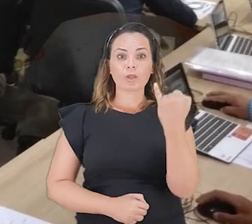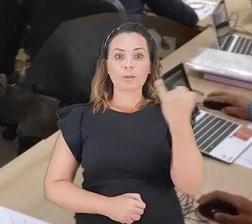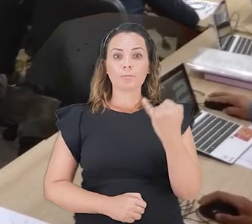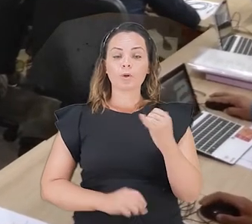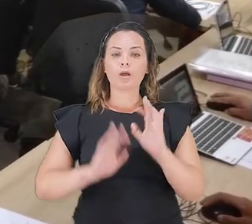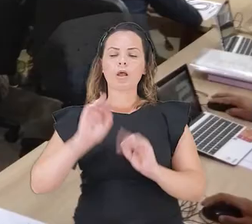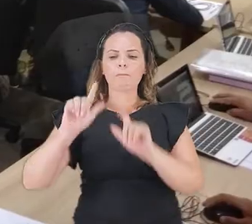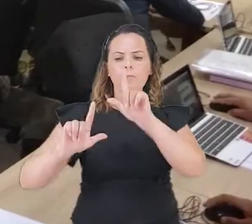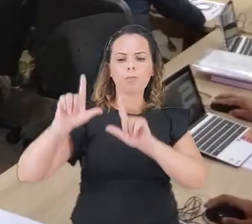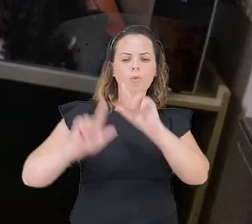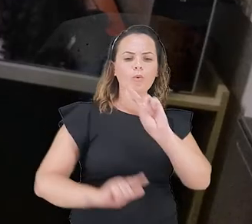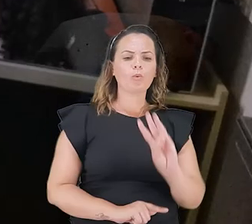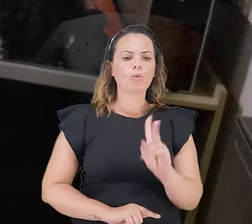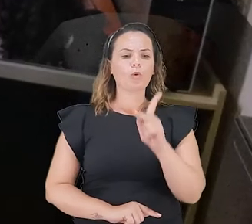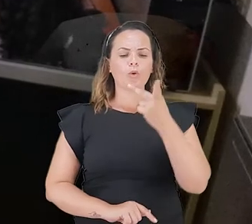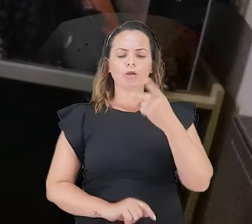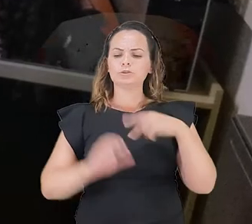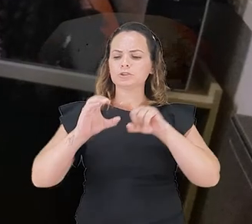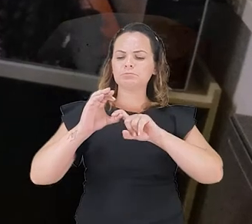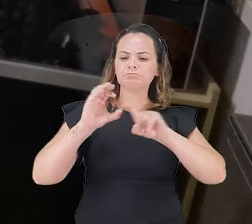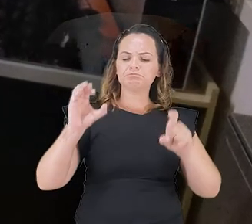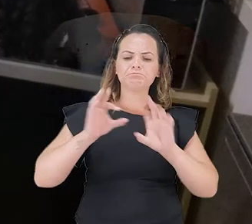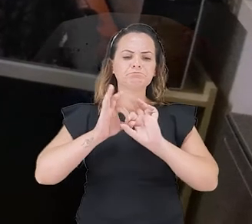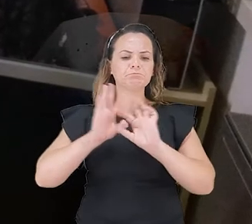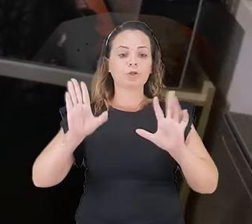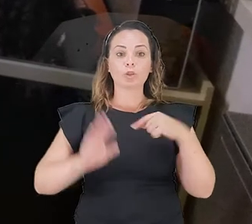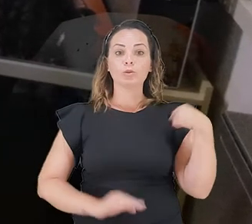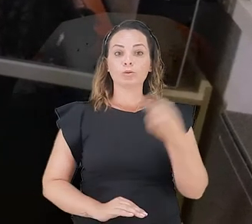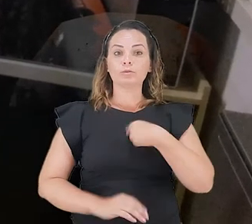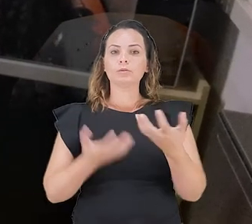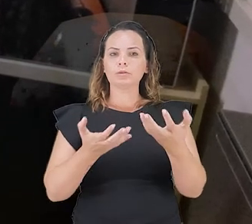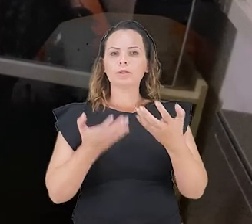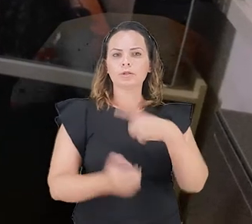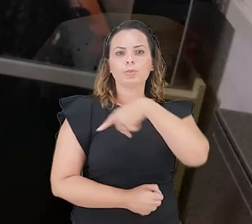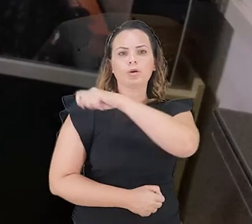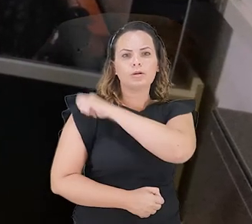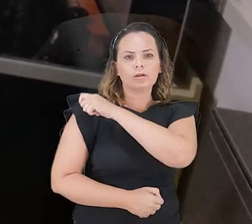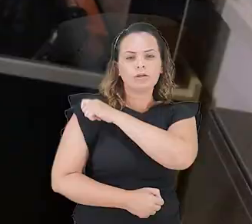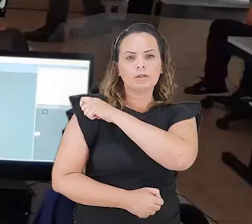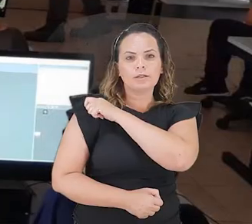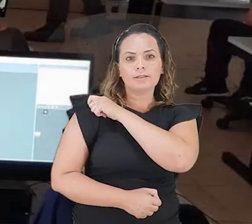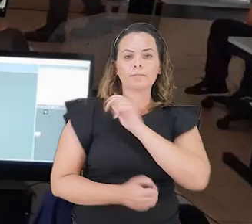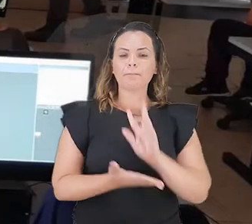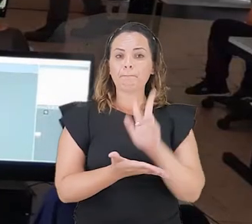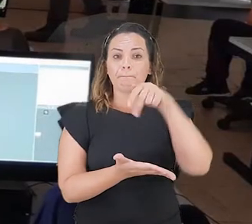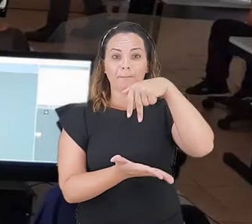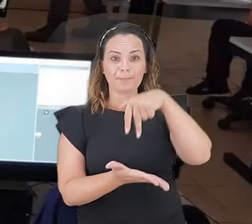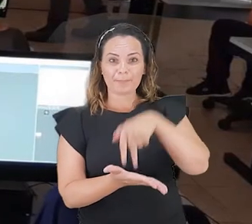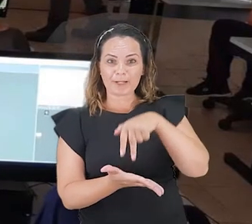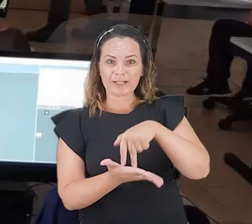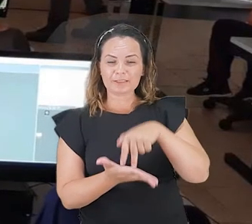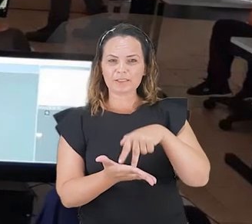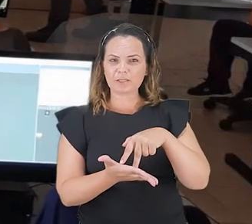a questão da autonomia. Nós queremos que os nossos estudantes, nossos educandos, eles participem de um